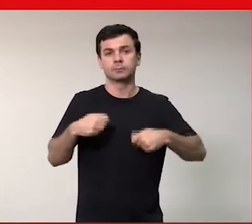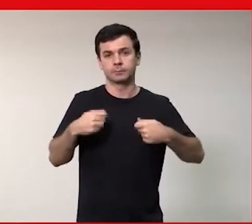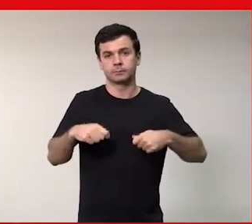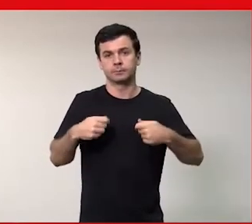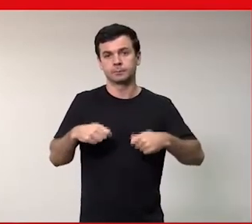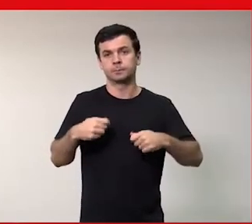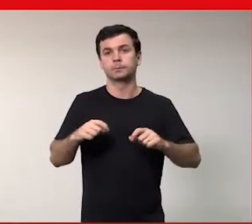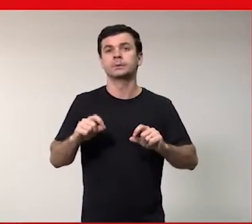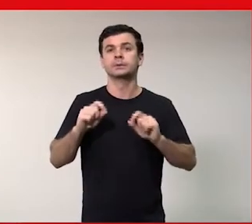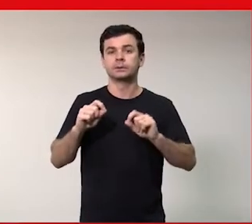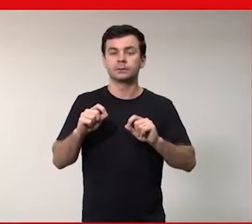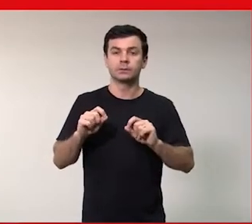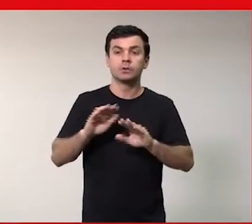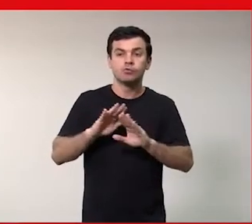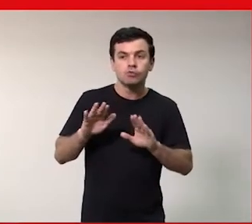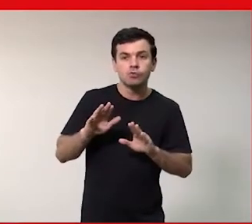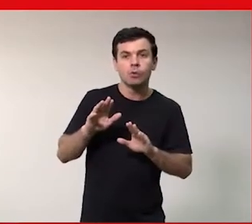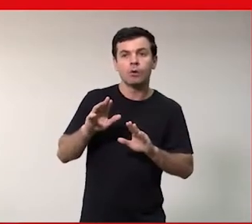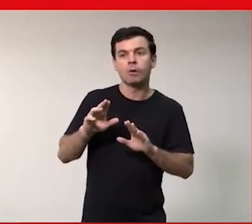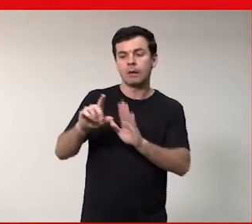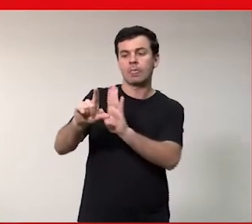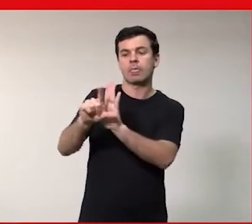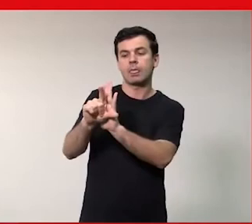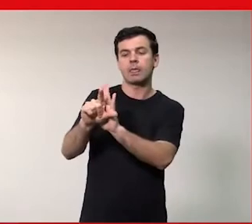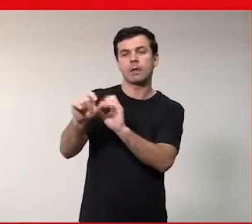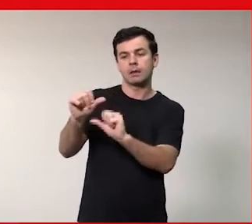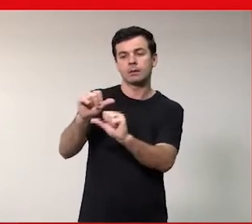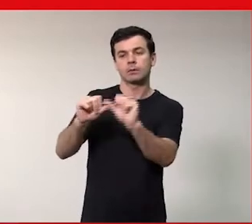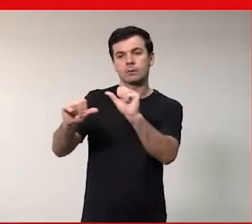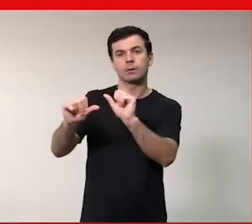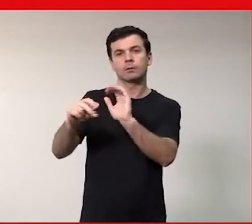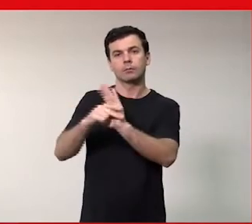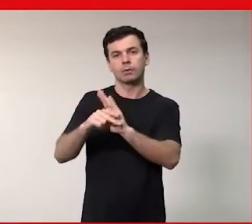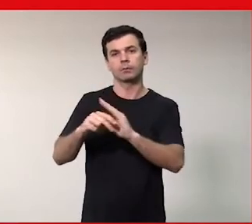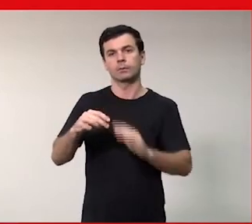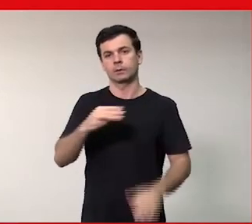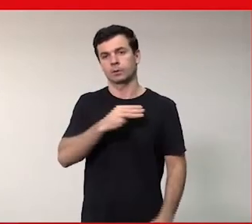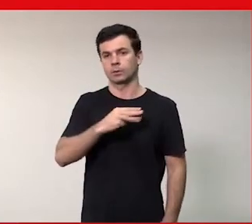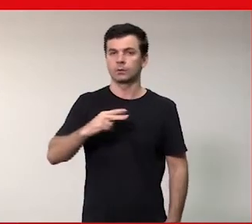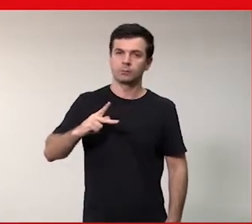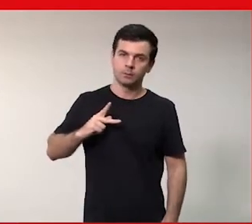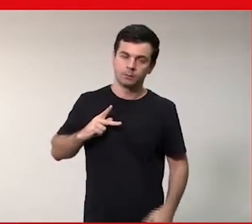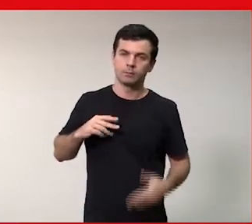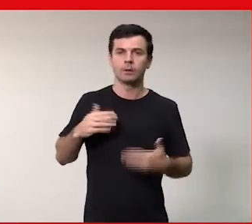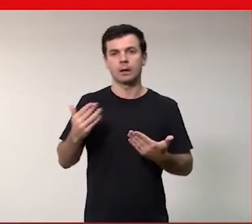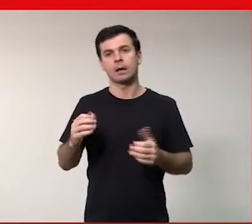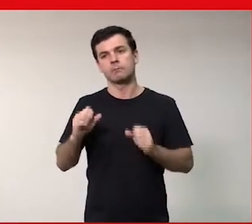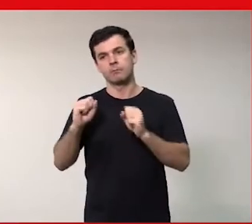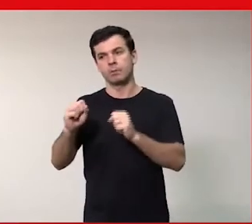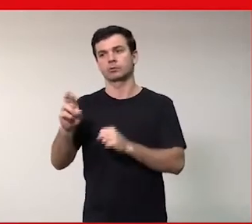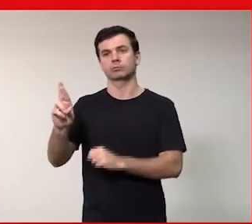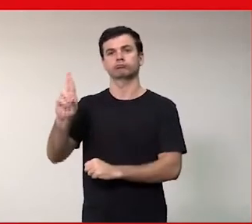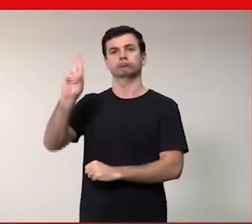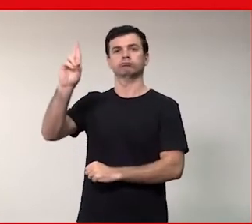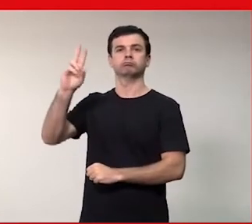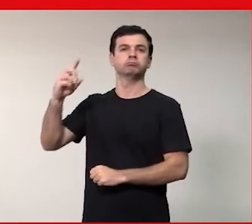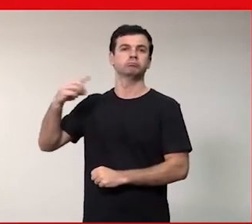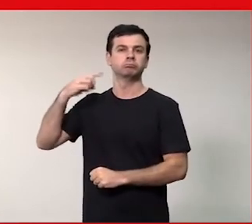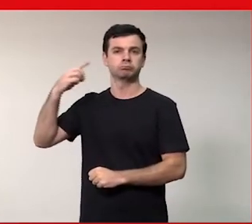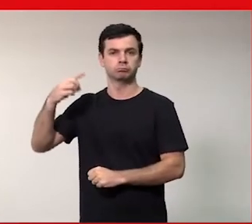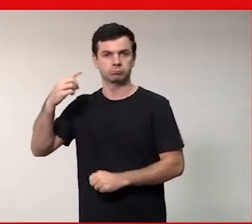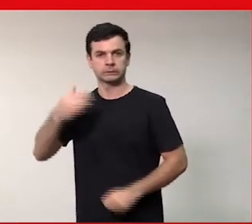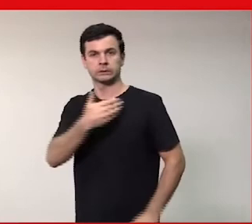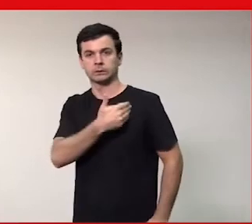fosse para alguma alteração legislativa do Ministério Público da União a interição do Procurador-Geral da República para poder encaminhar